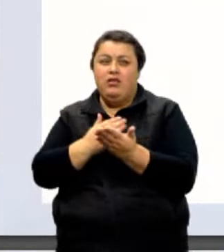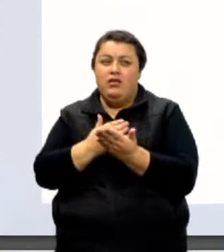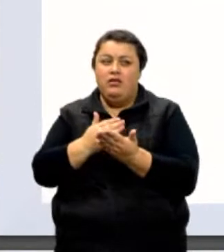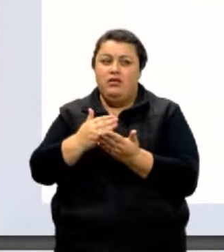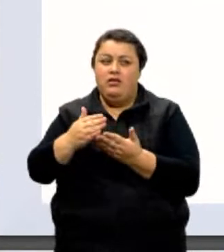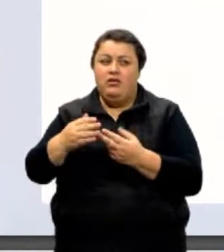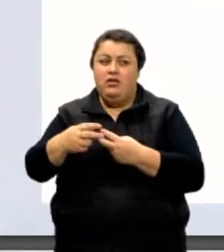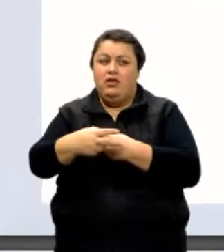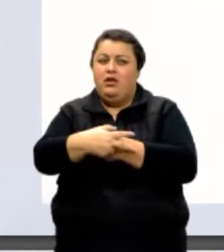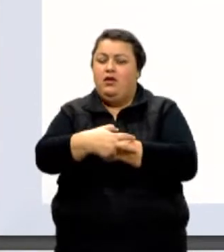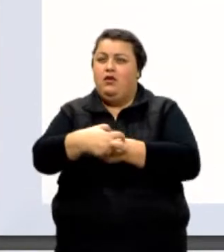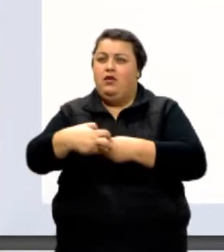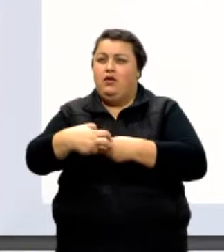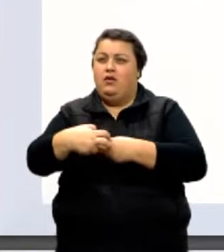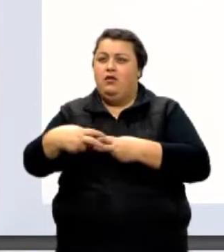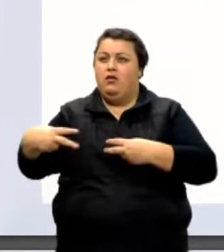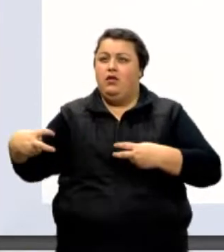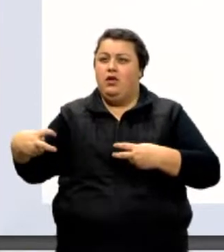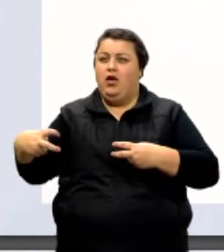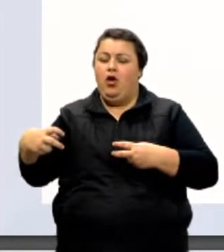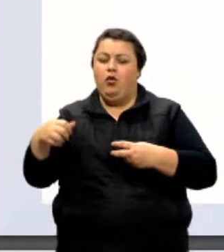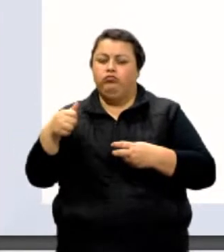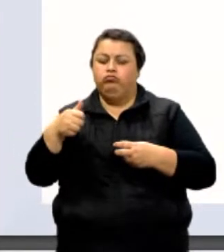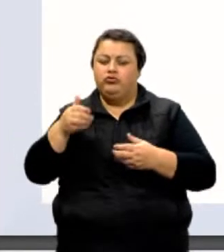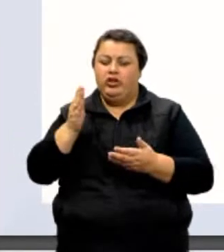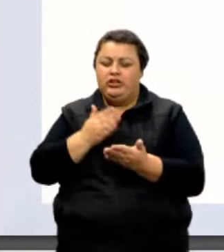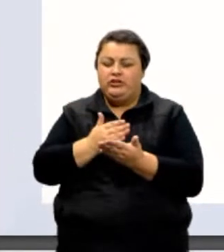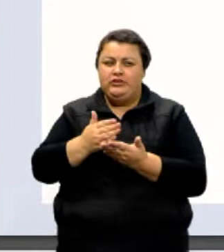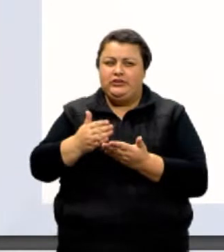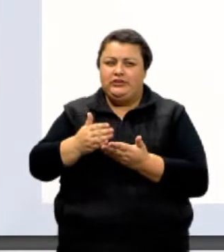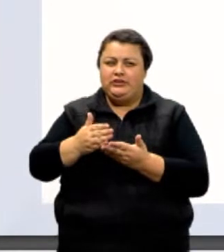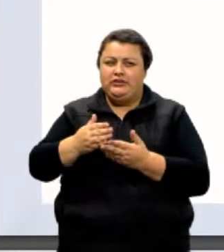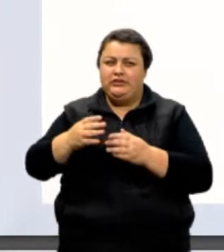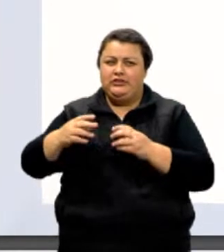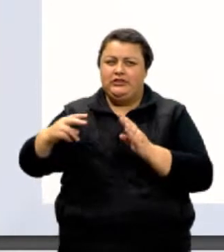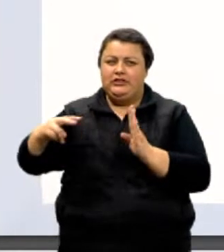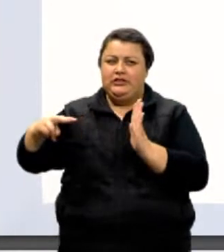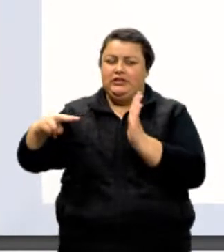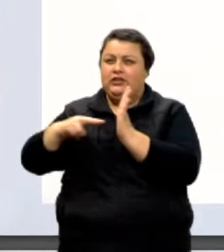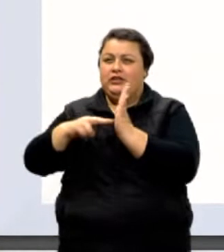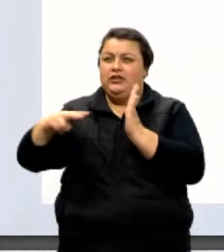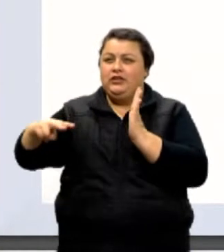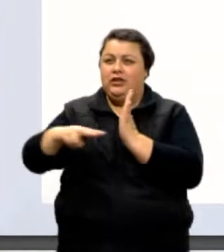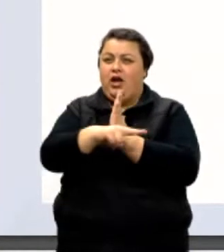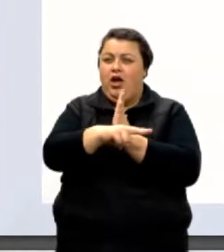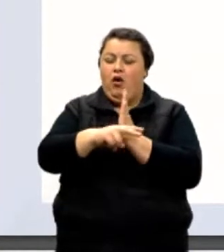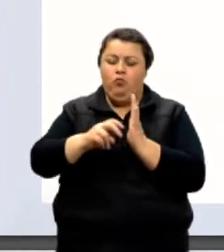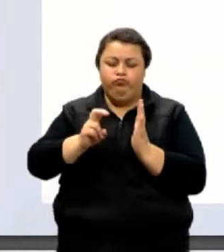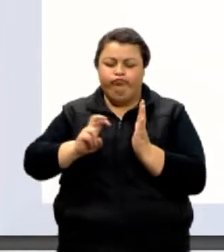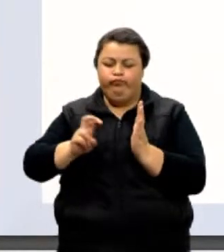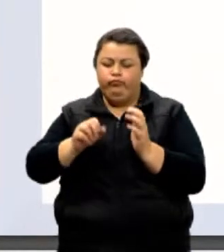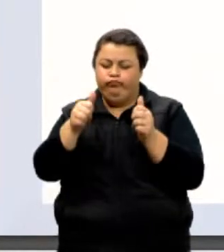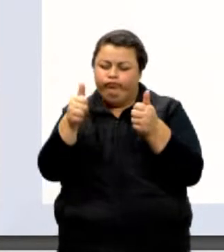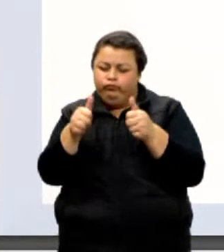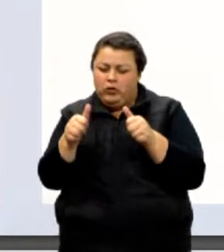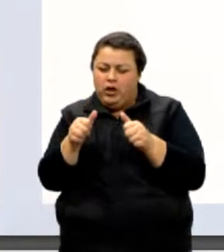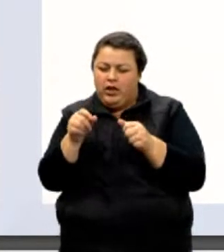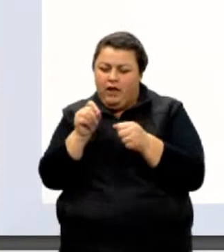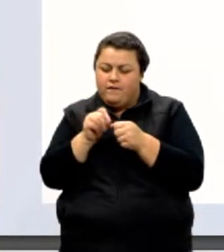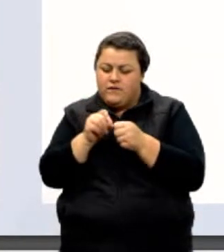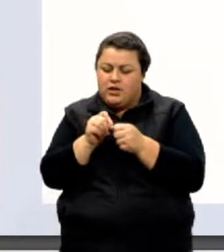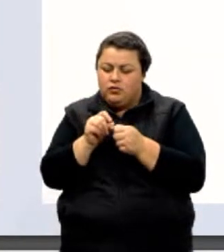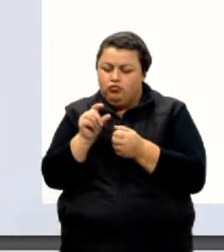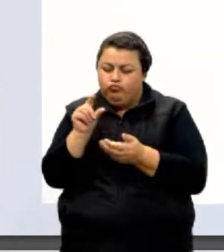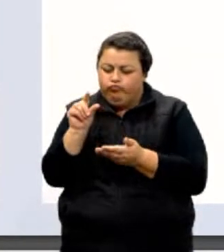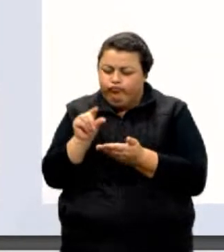resina esculpindo o objeto desejado. O produto final da impressão é uma escultura microscópica de